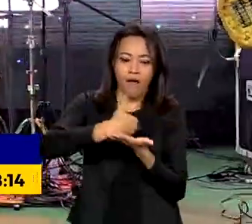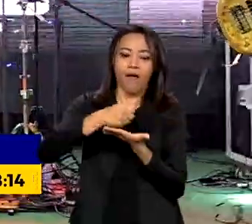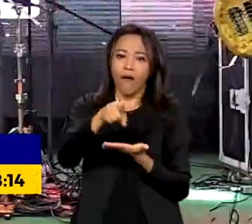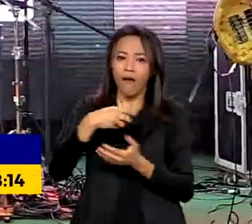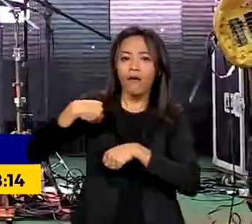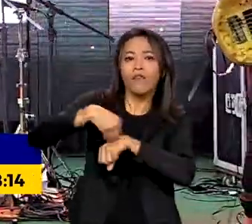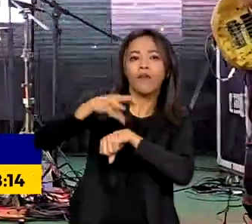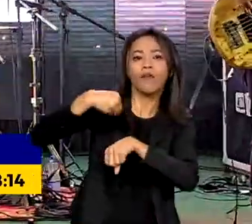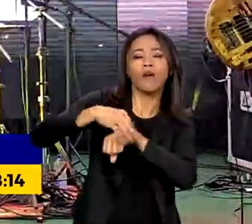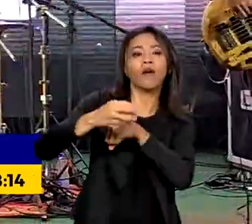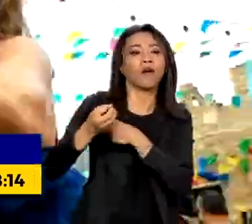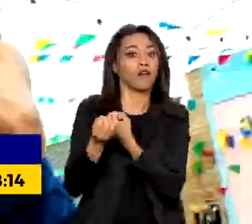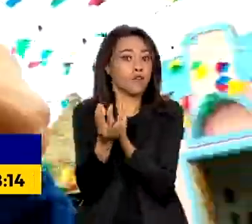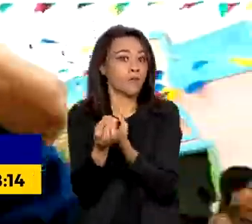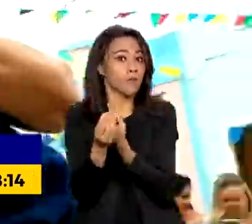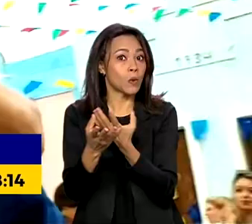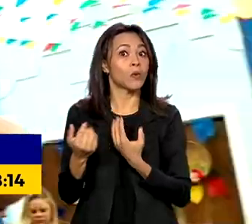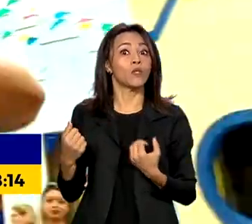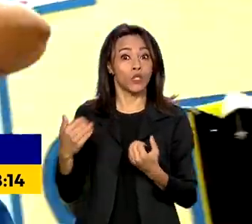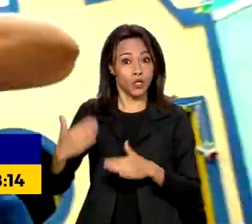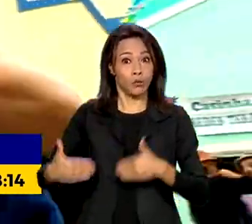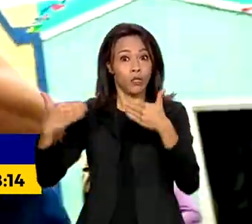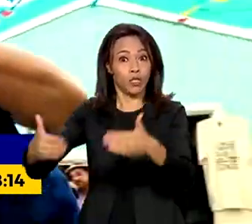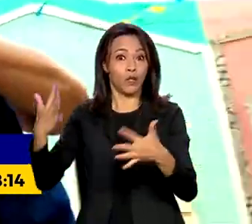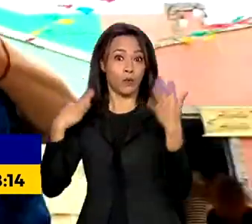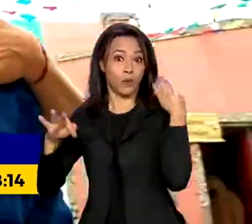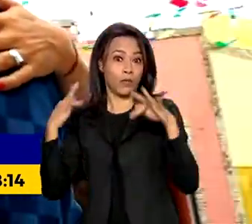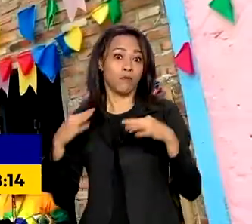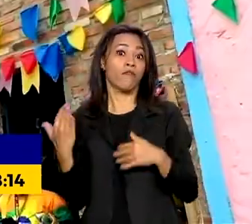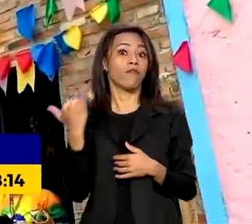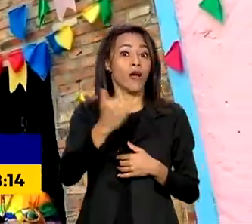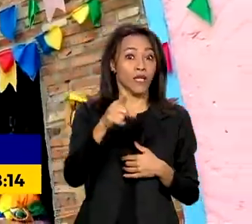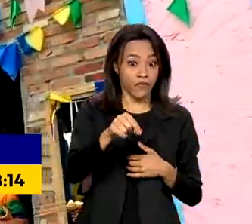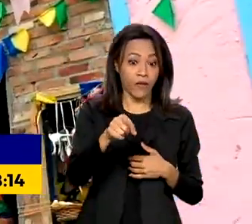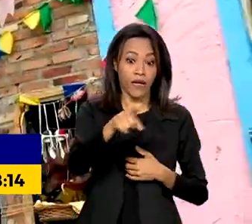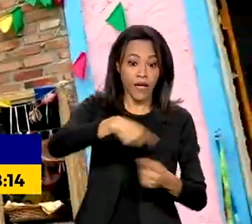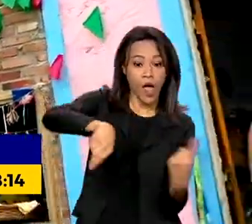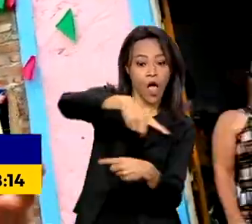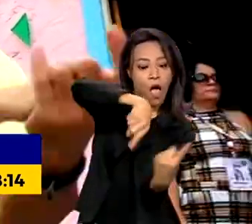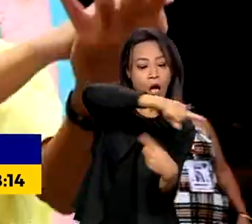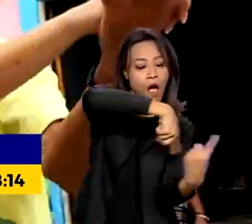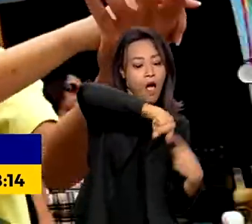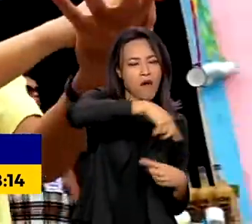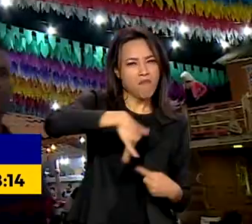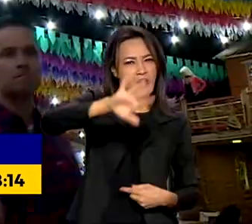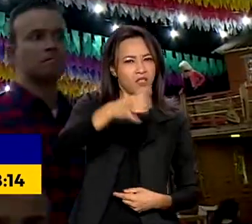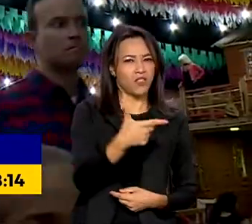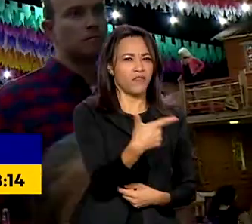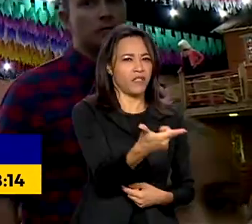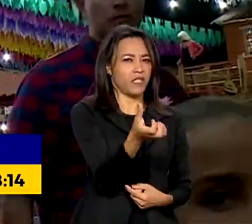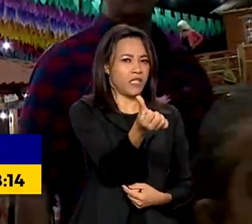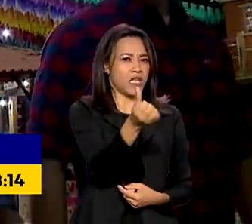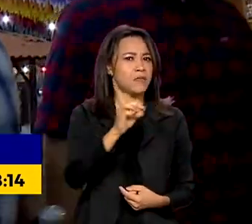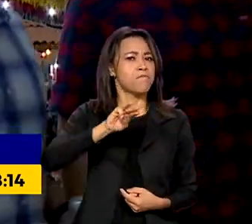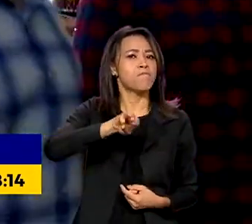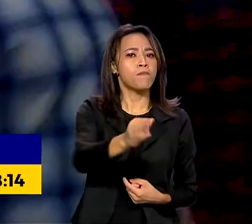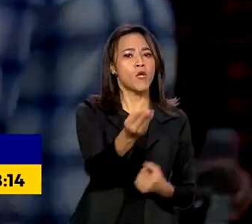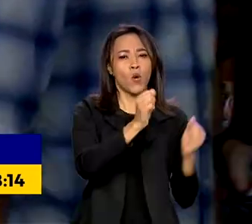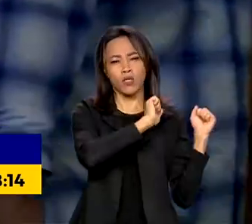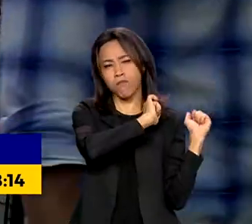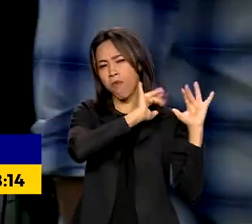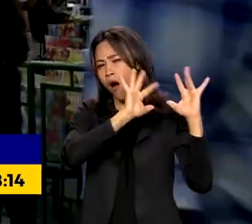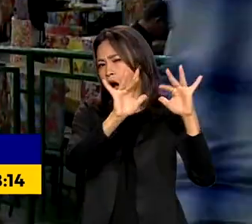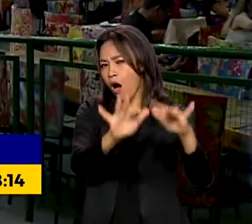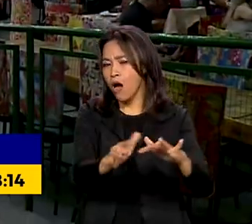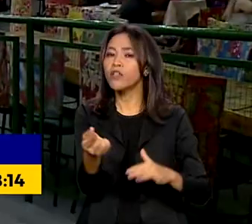Turismo apontam que os festejos juninos devem mobilizar mais de 26 milhões de pessoas e